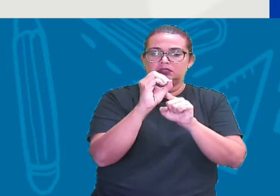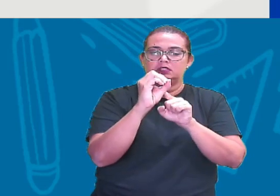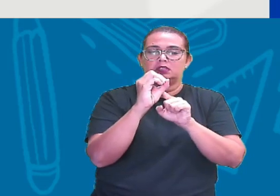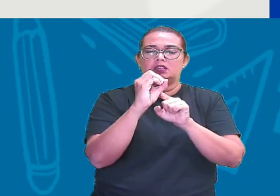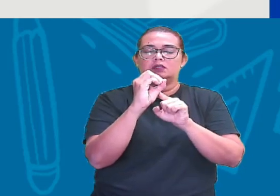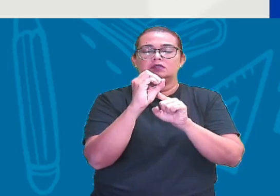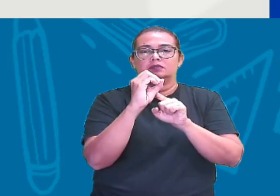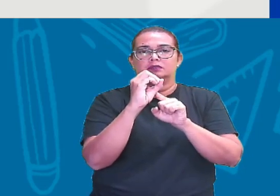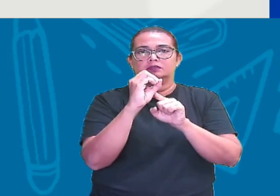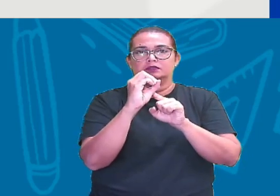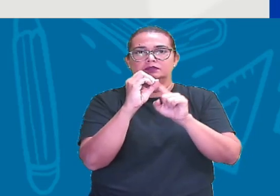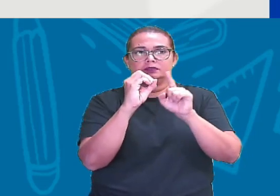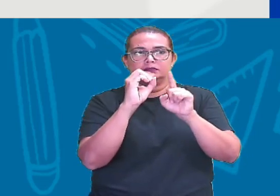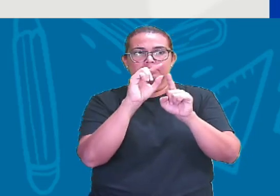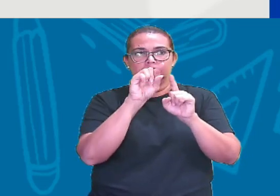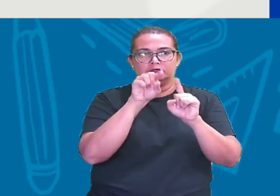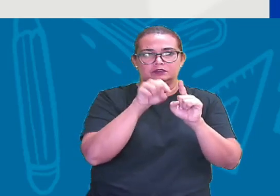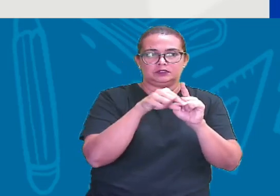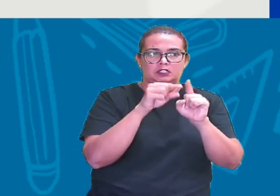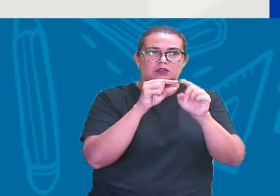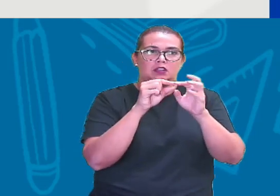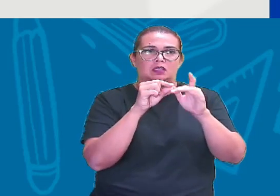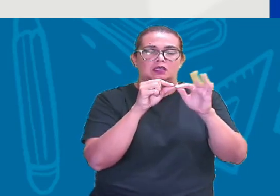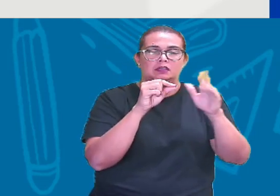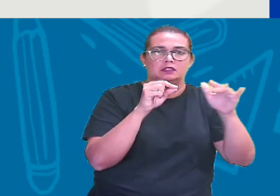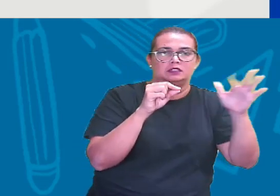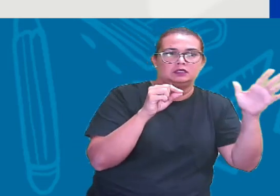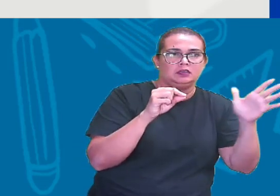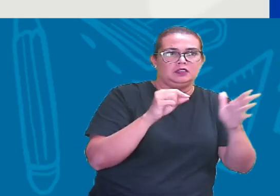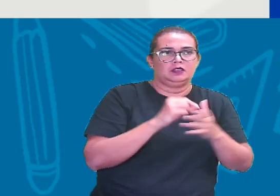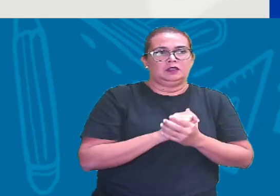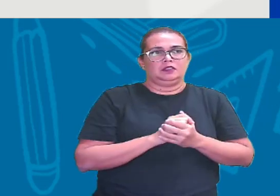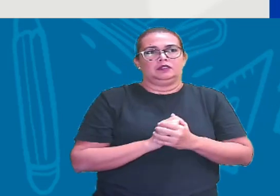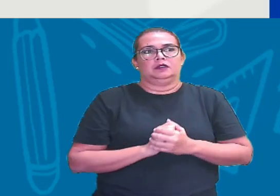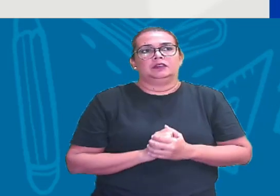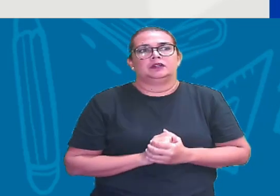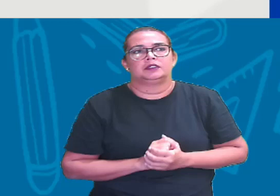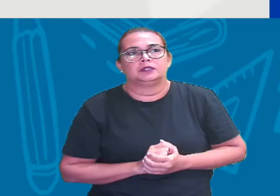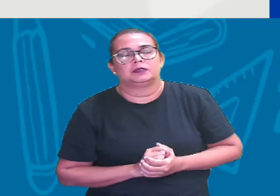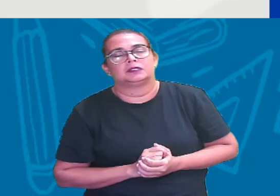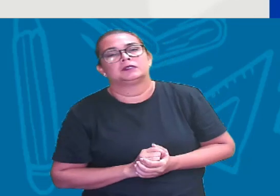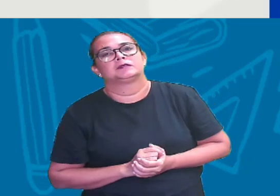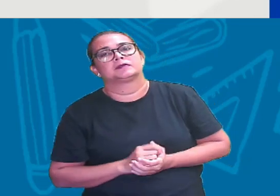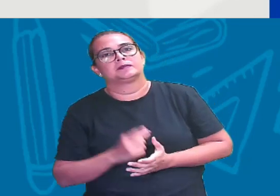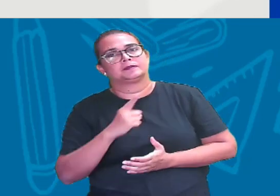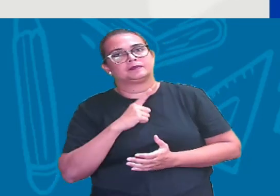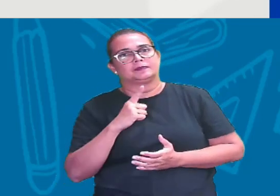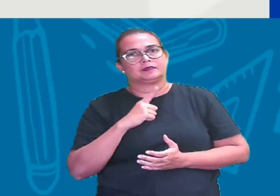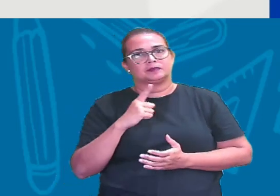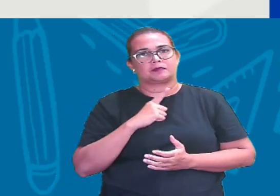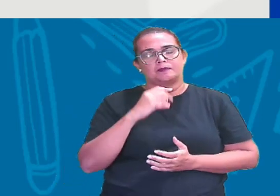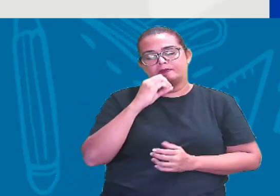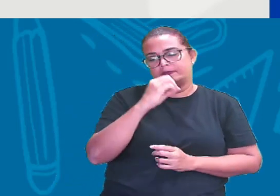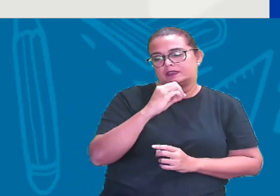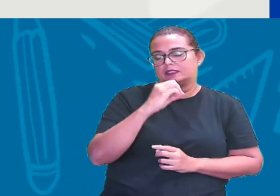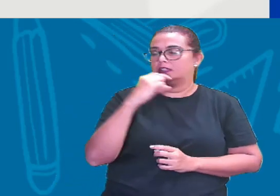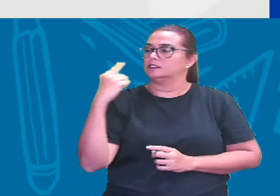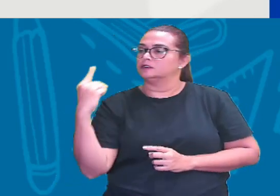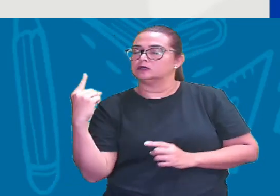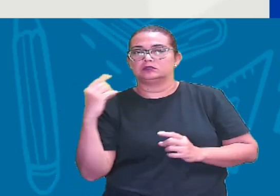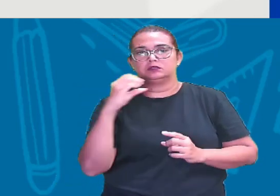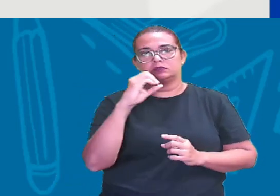Do 0 Tá certo? Sempre vai estar entre 0 E o 1 Ou entre 0 E o 1 Negativo Tá certo?